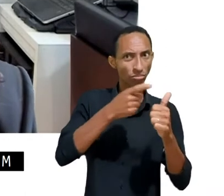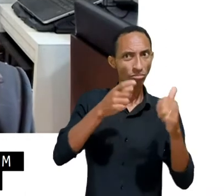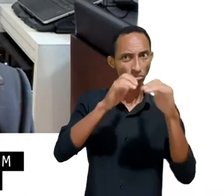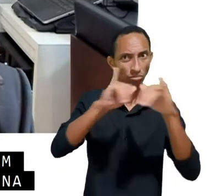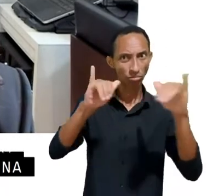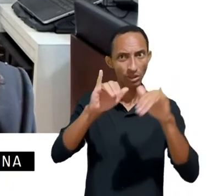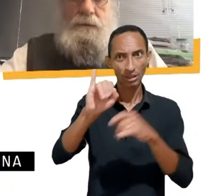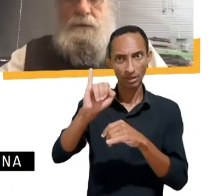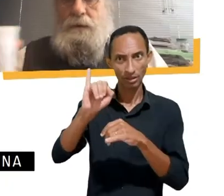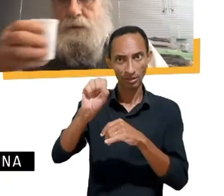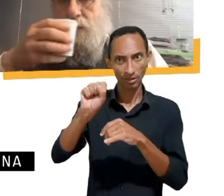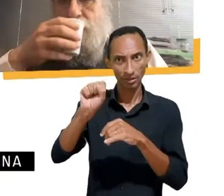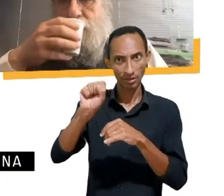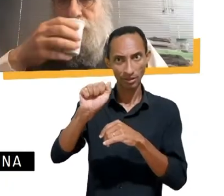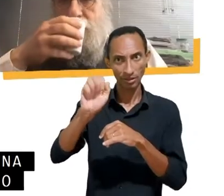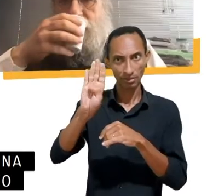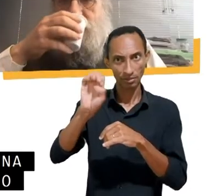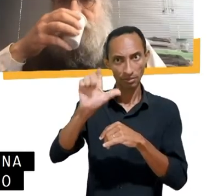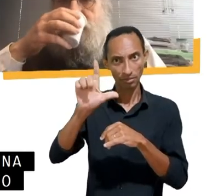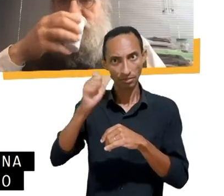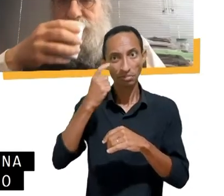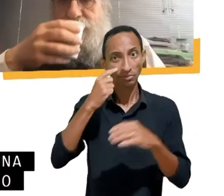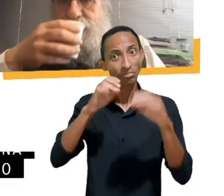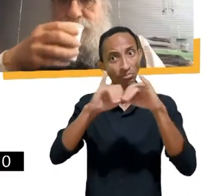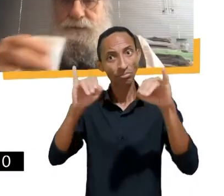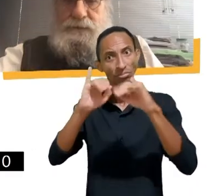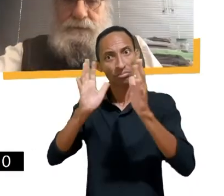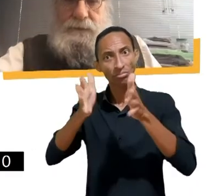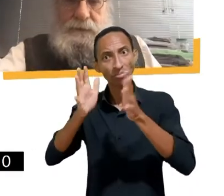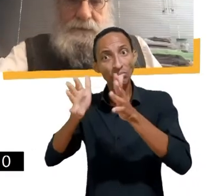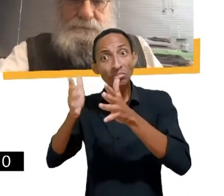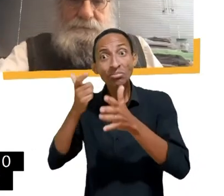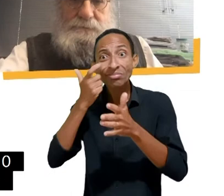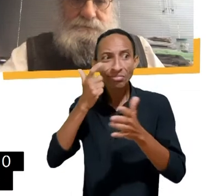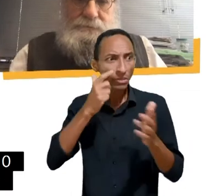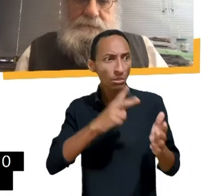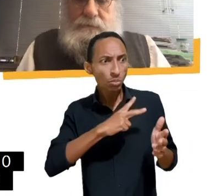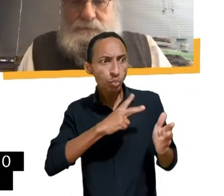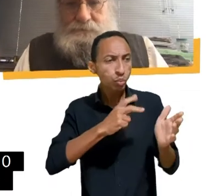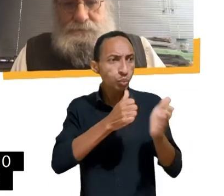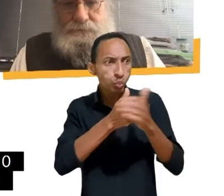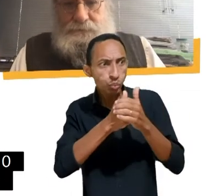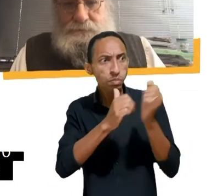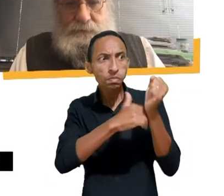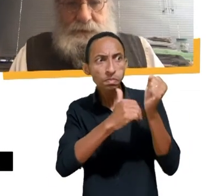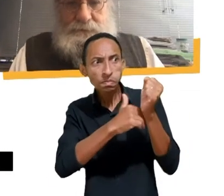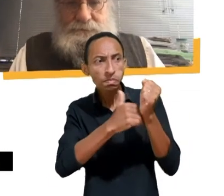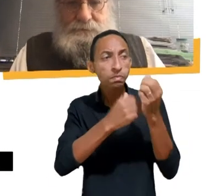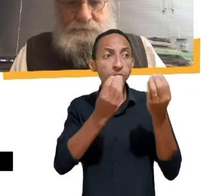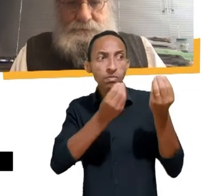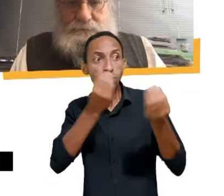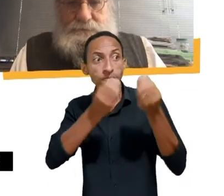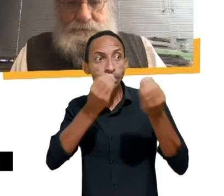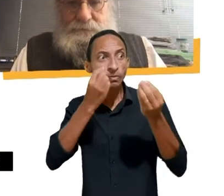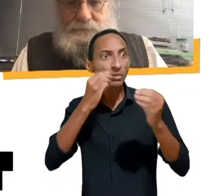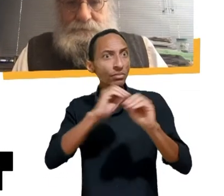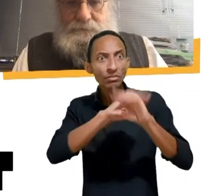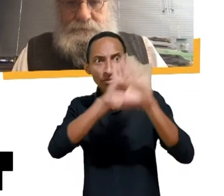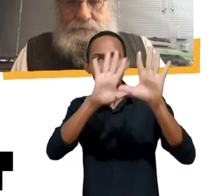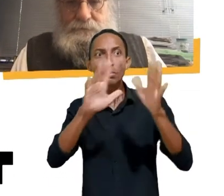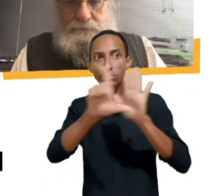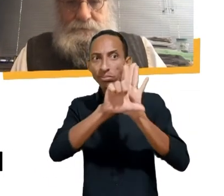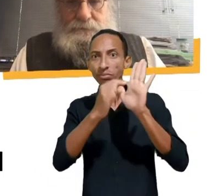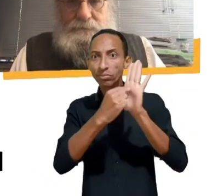pode fazer essas pré-definições de privacidade que tenham com clareza. por fim, a gente precisa